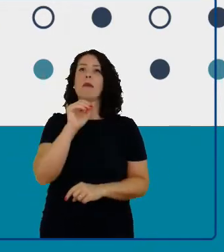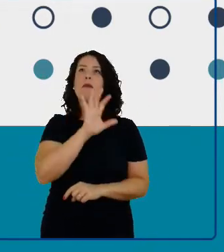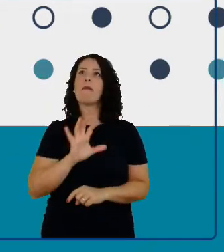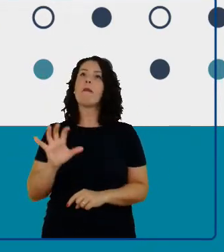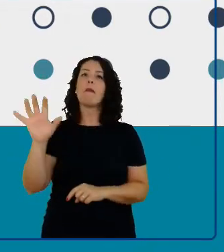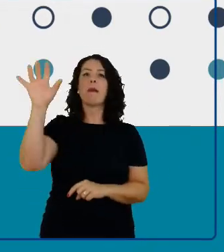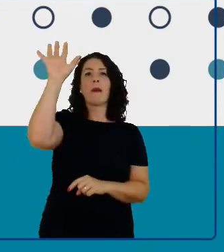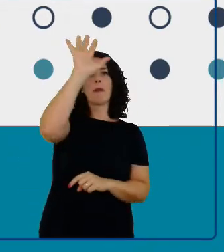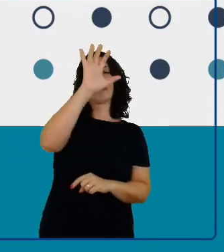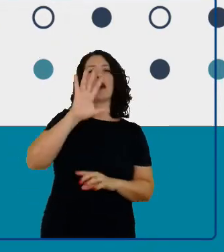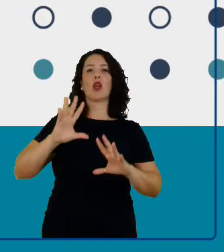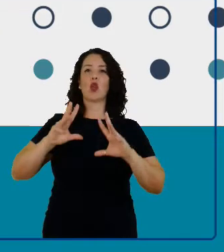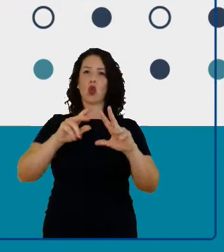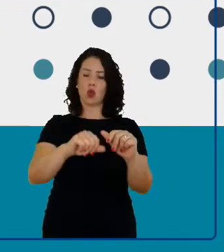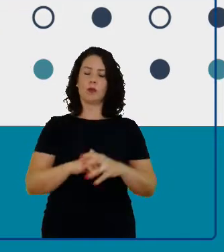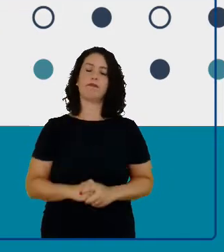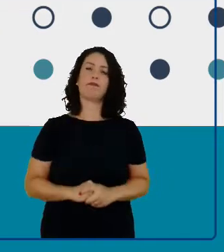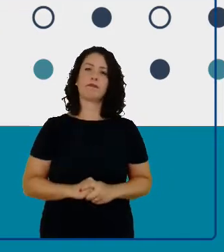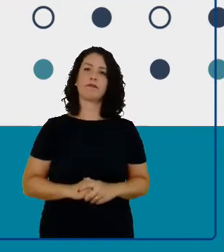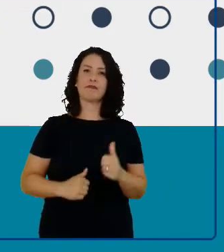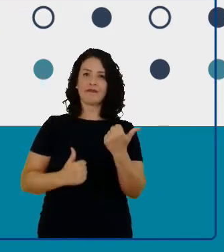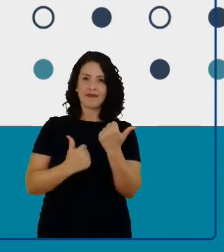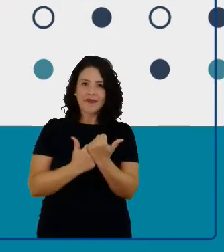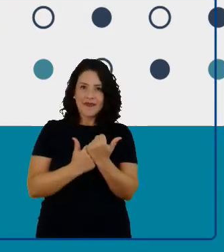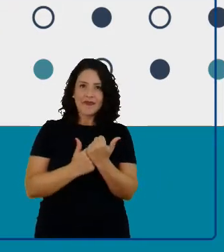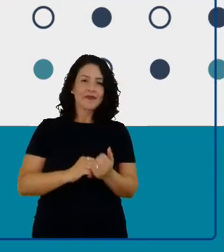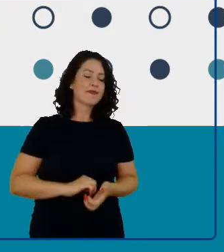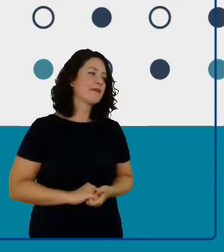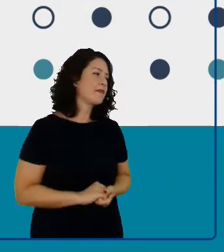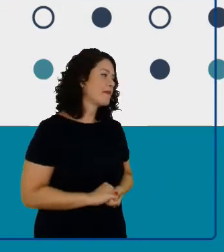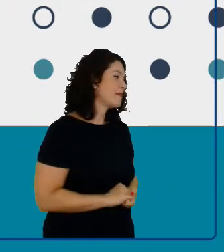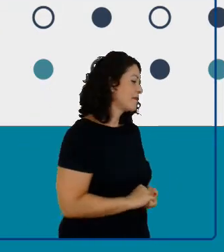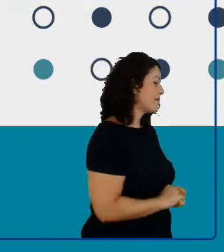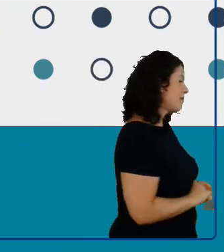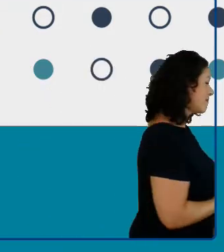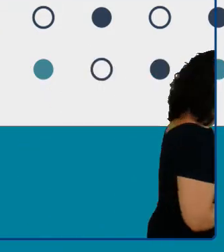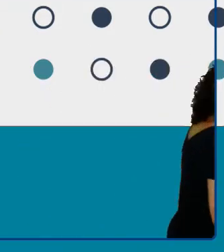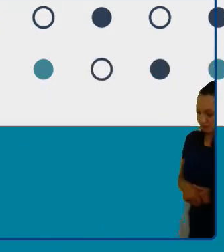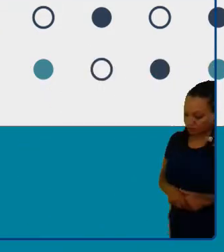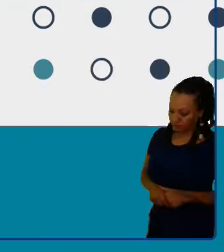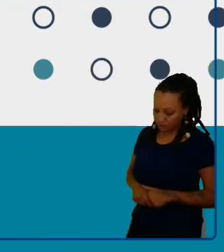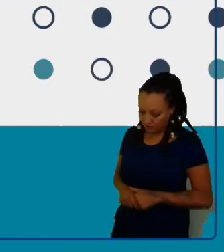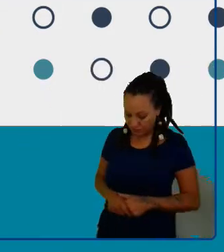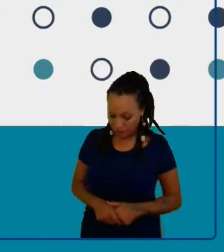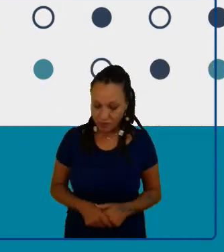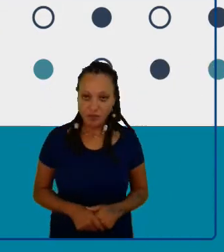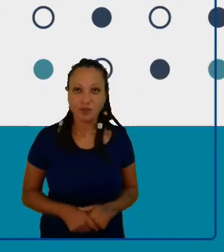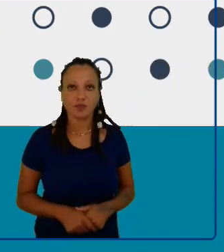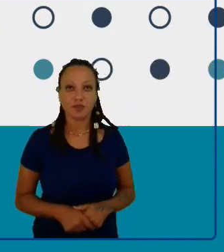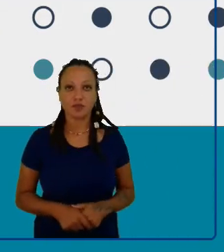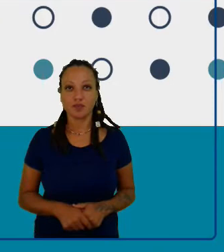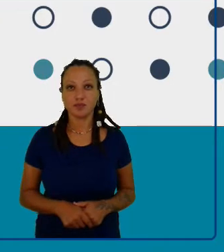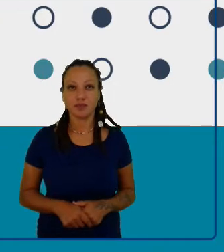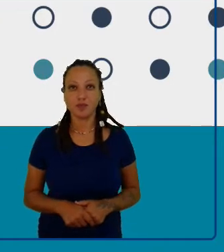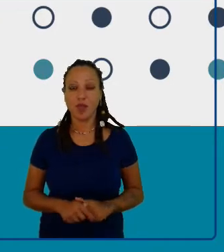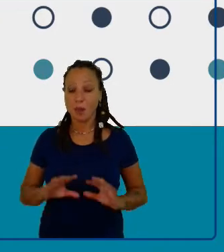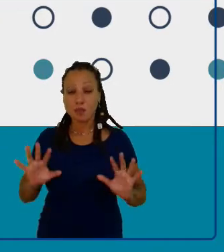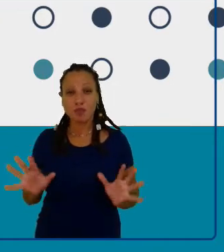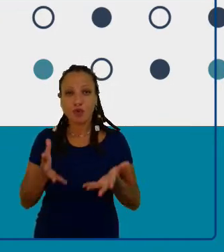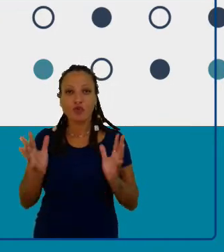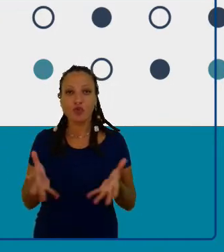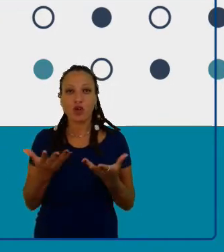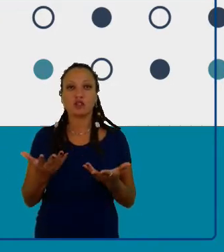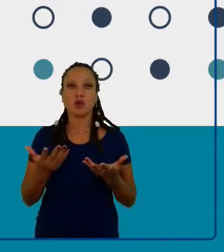provocação é uma provocação que vem da ciência como o impulso da curiosidade. A ciência como